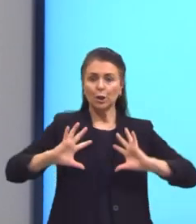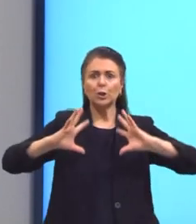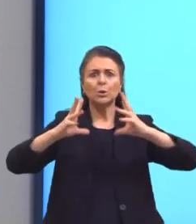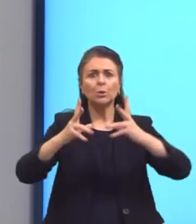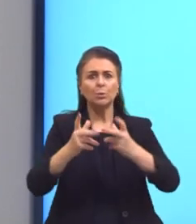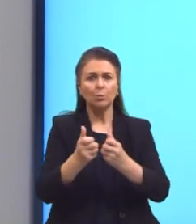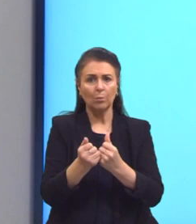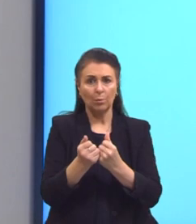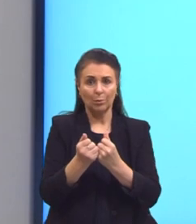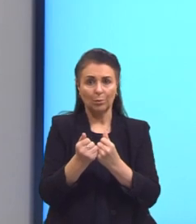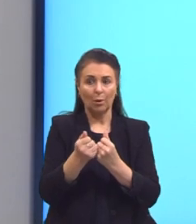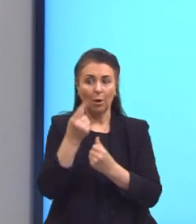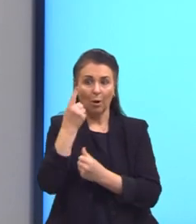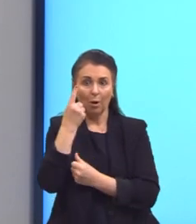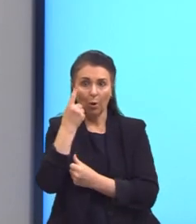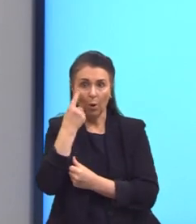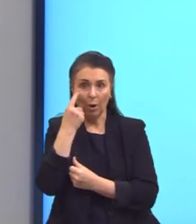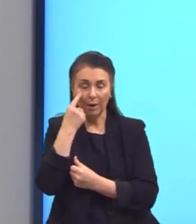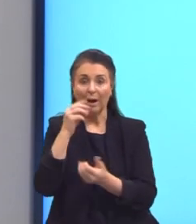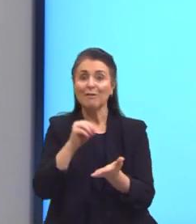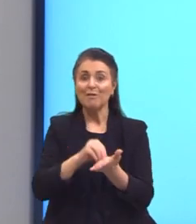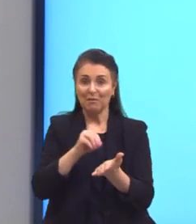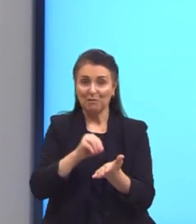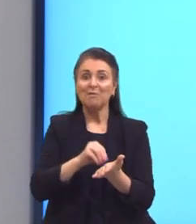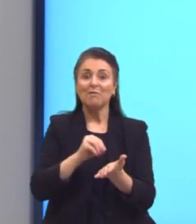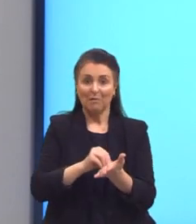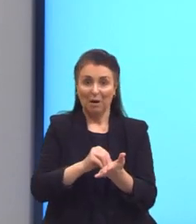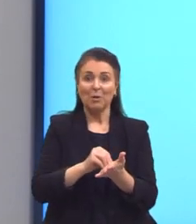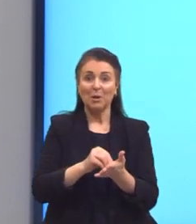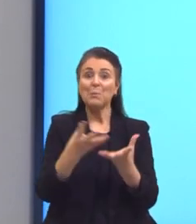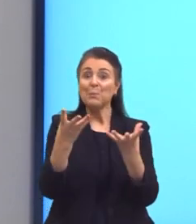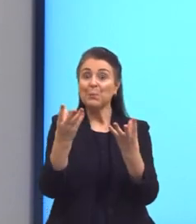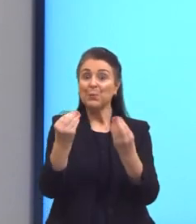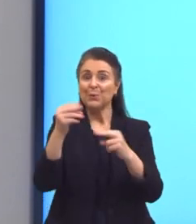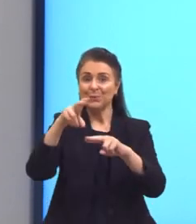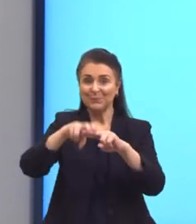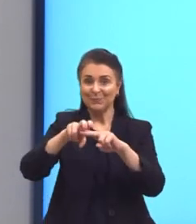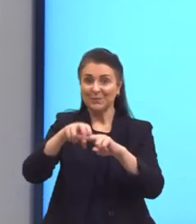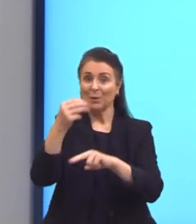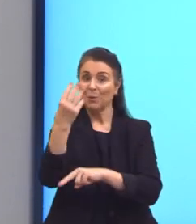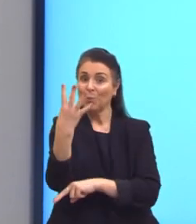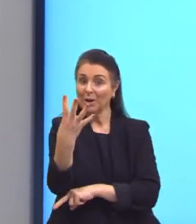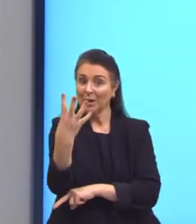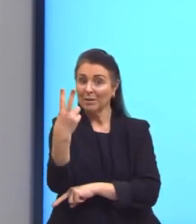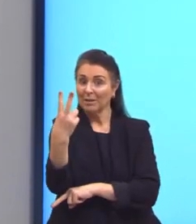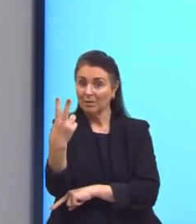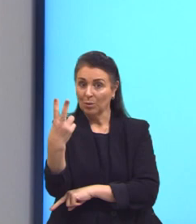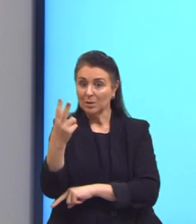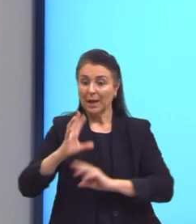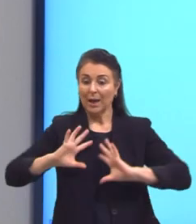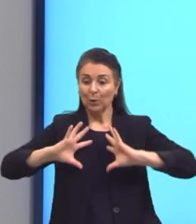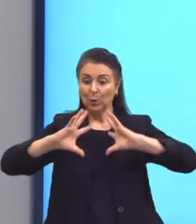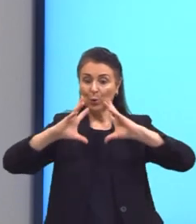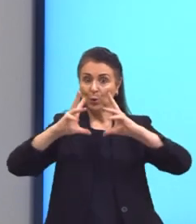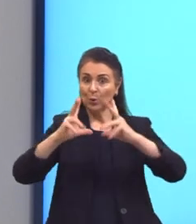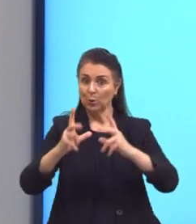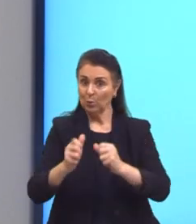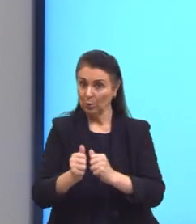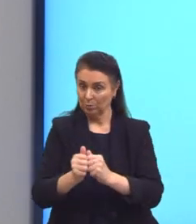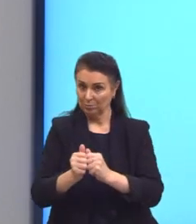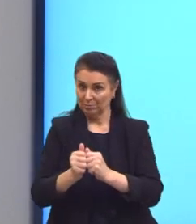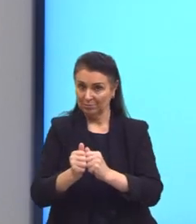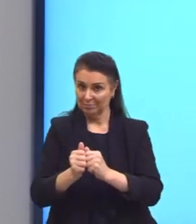total, eu vou ver aqui o maior número, né? O maior número de assento é o 42. Então, esse é o total de assentos